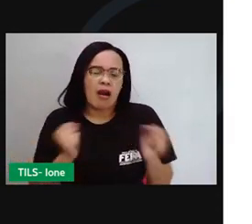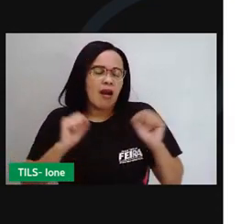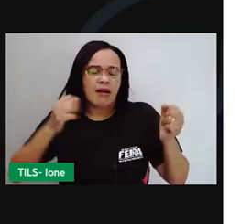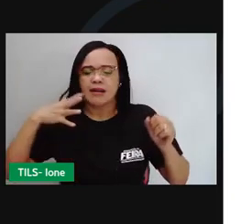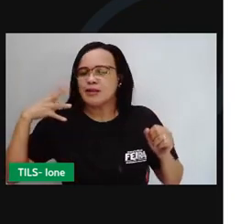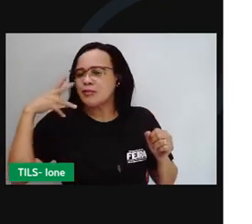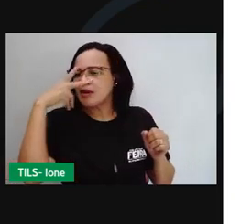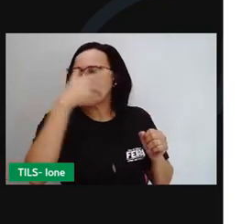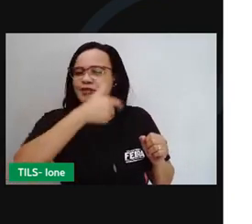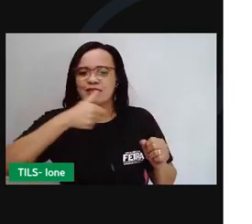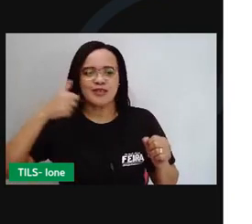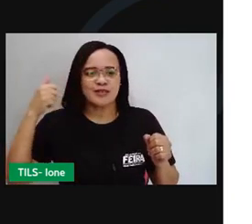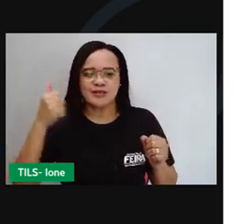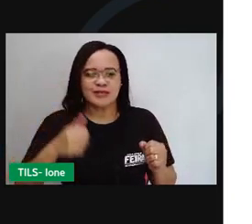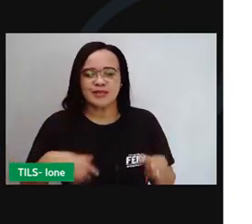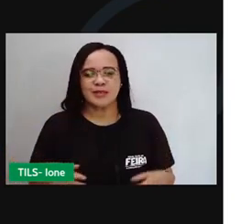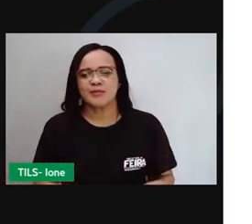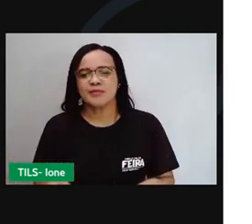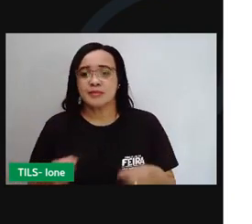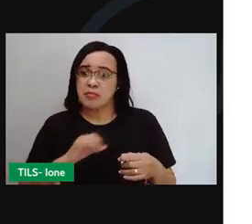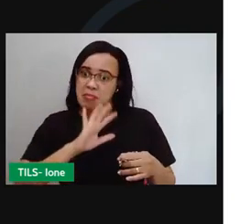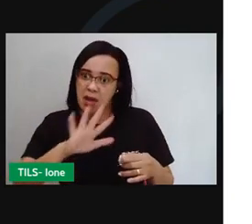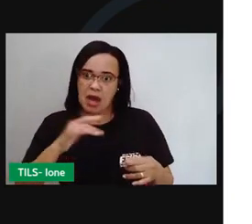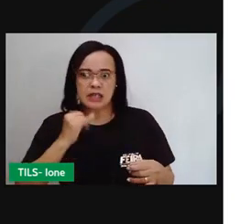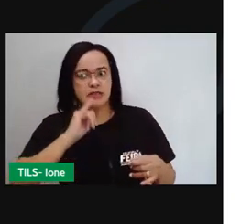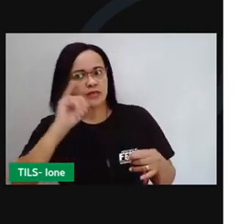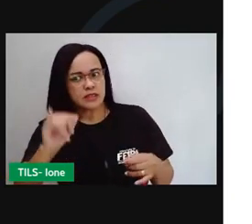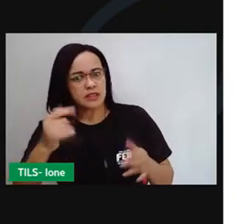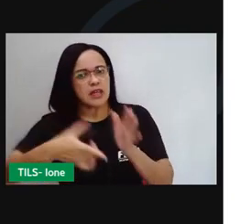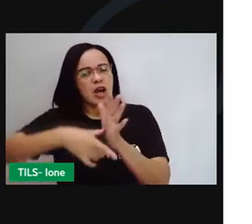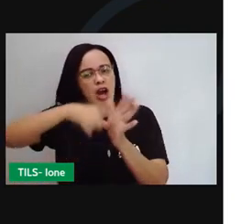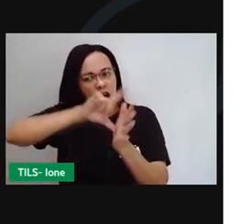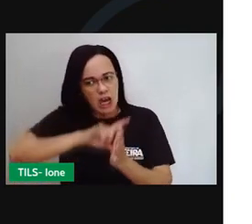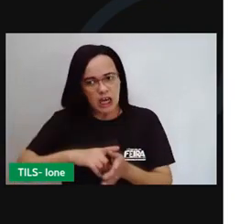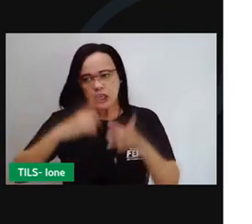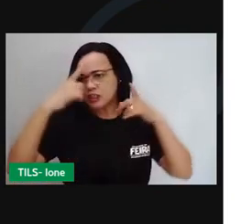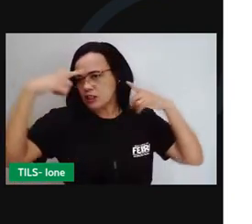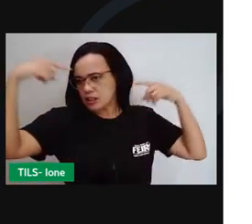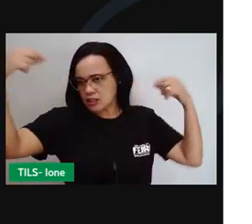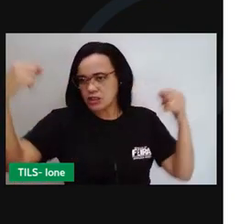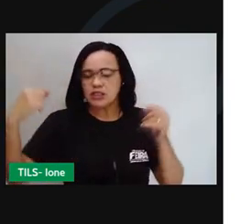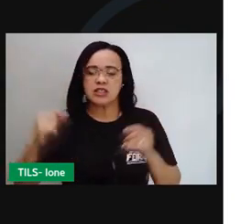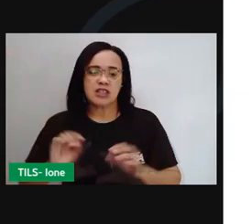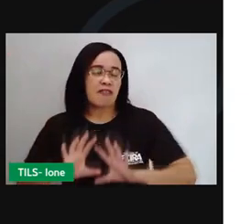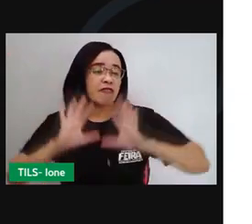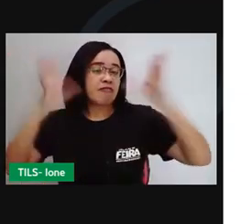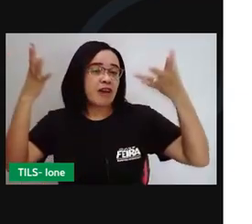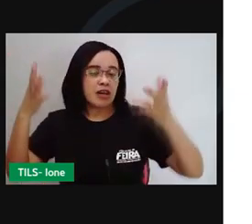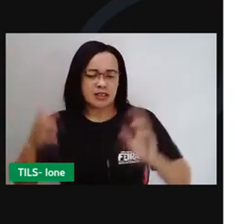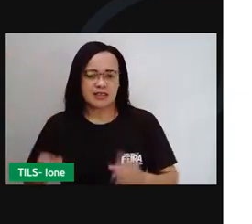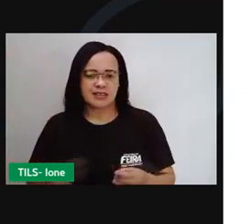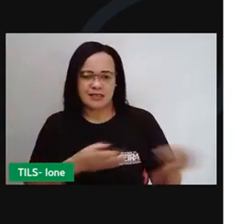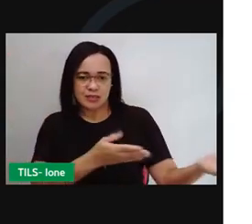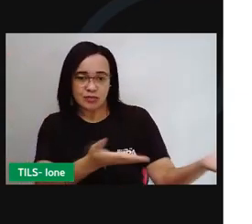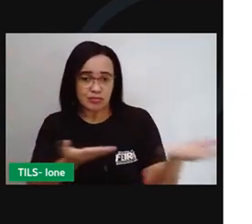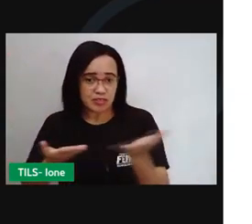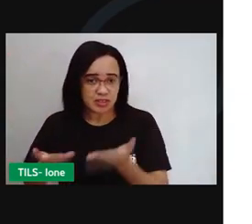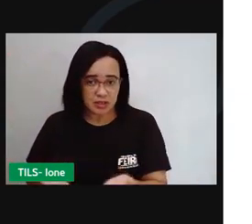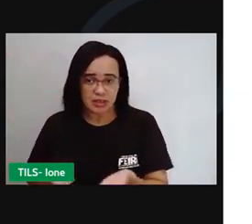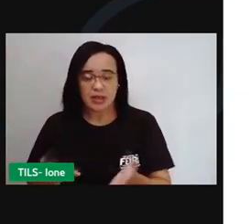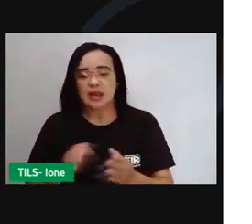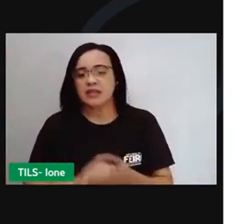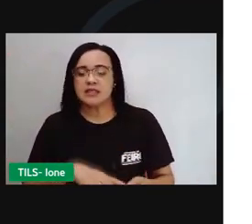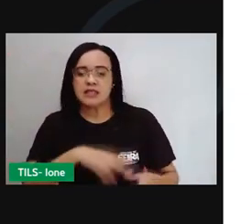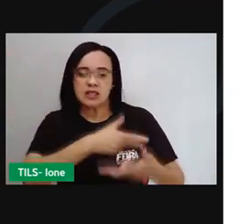tivéssemos sido avisados antes, vossa majestade teria uma recepção inesquecível com os quitudes da terra, a caragé, a pará.